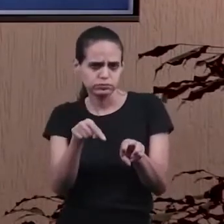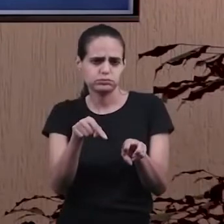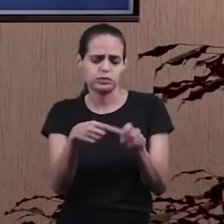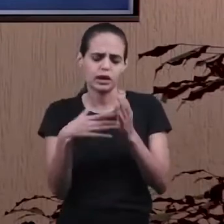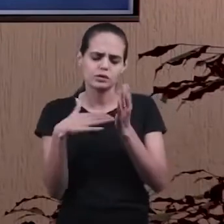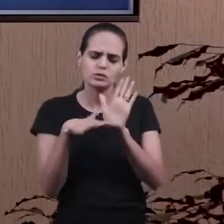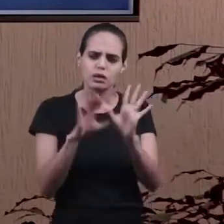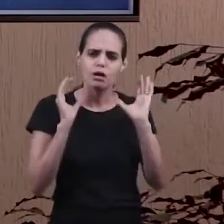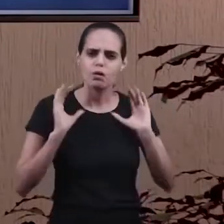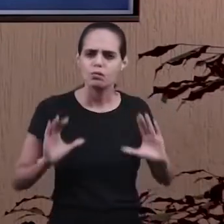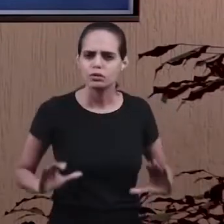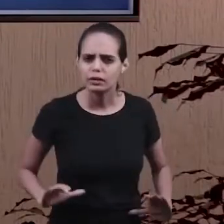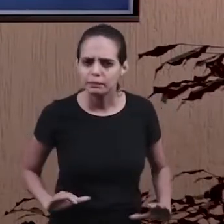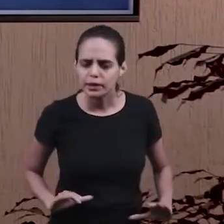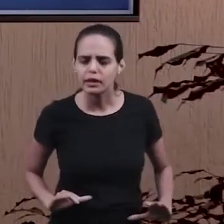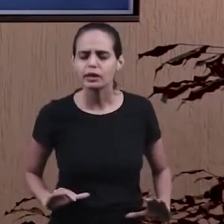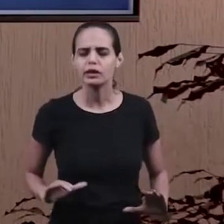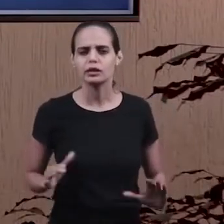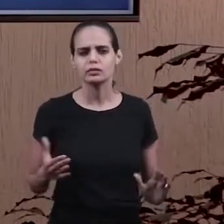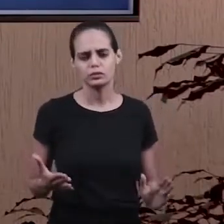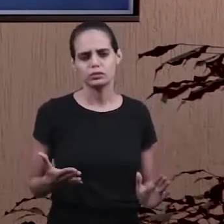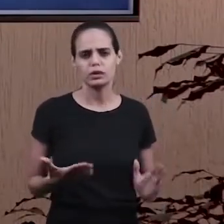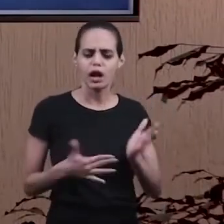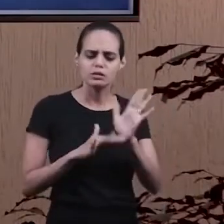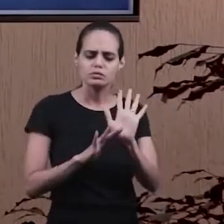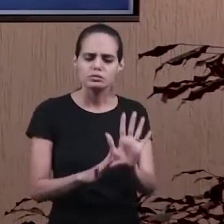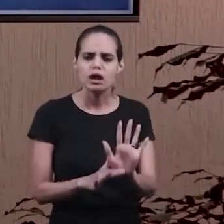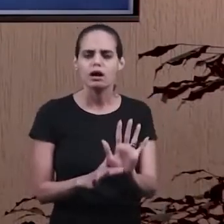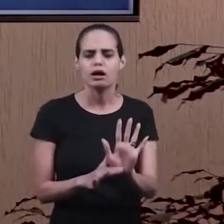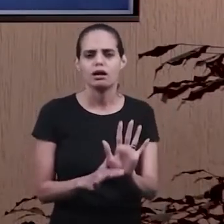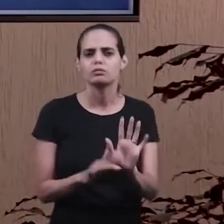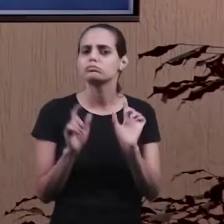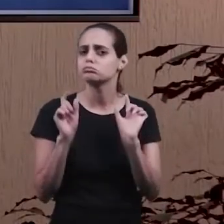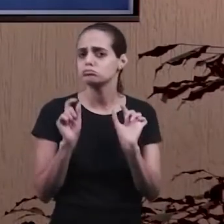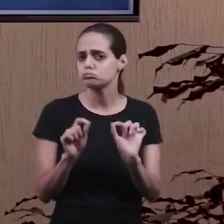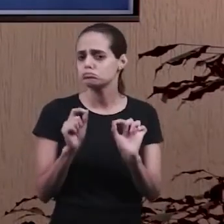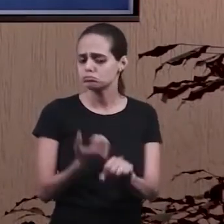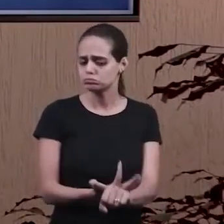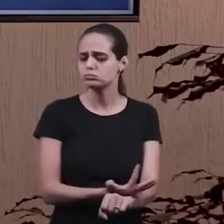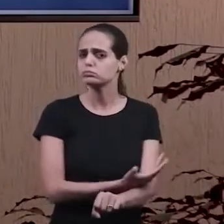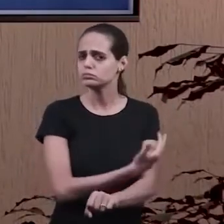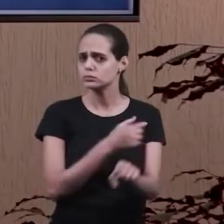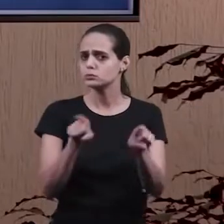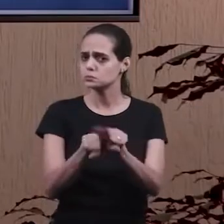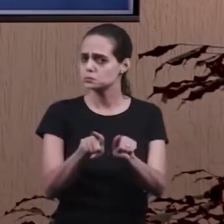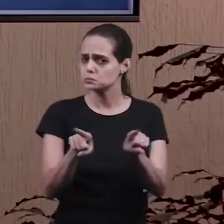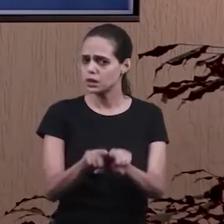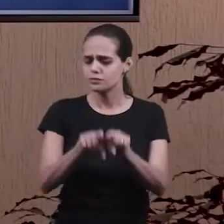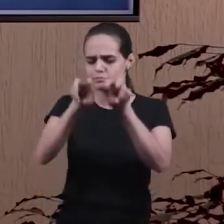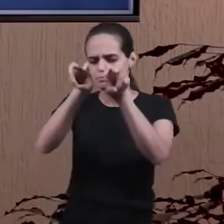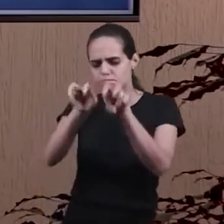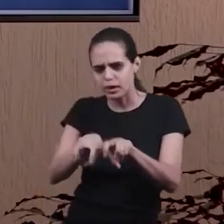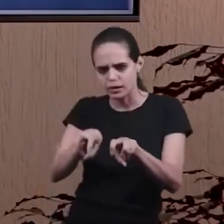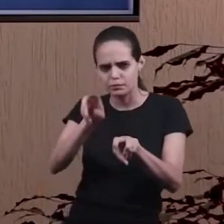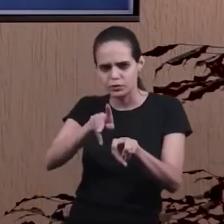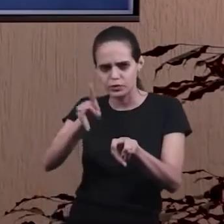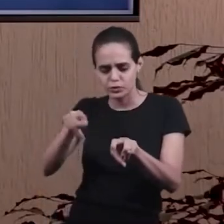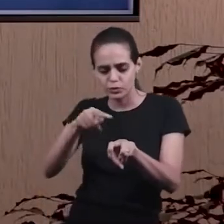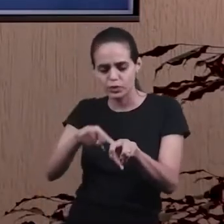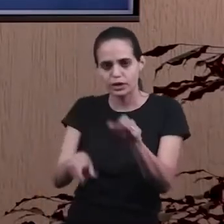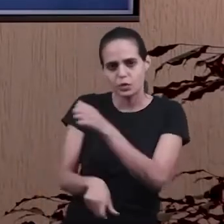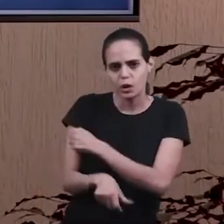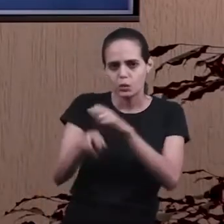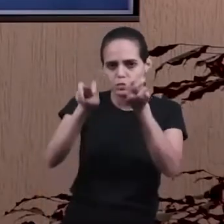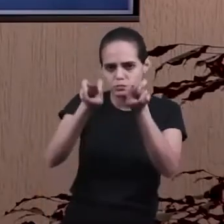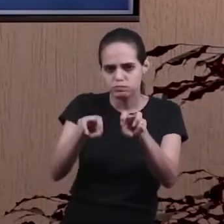comportamento, na regulação emocional. Então, é importante que ele se sente próximo à professora. Se a